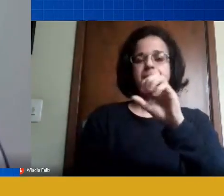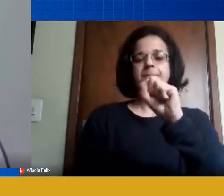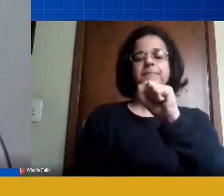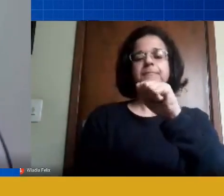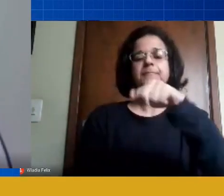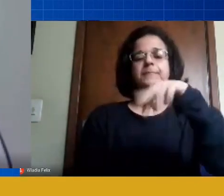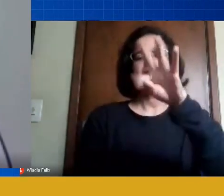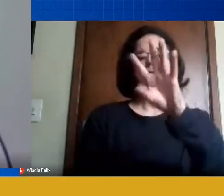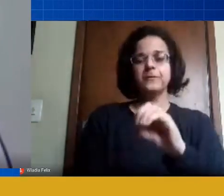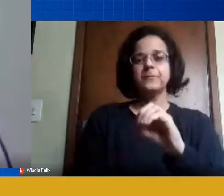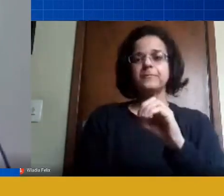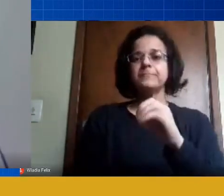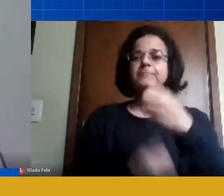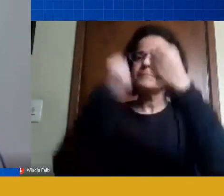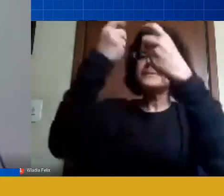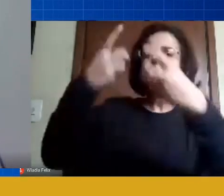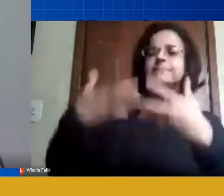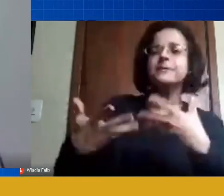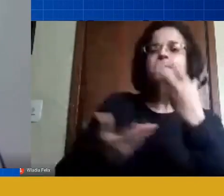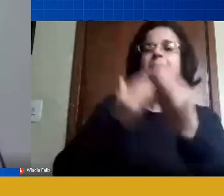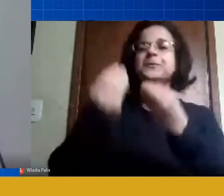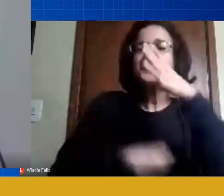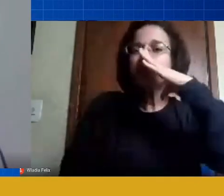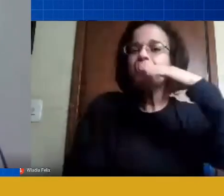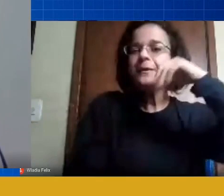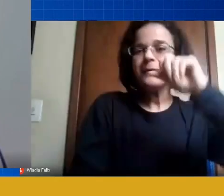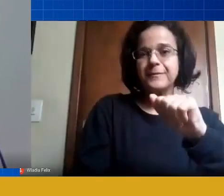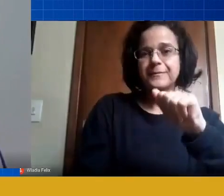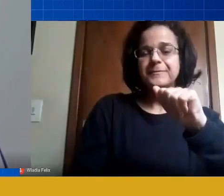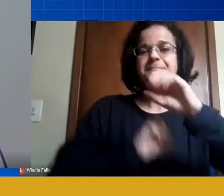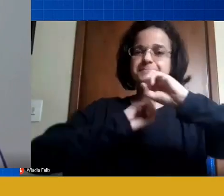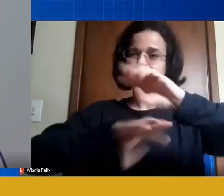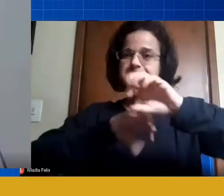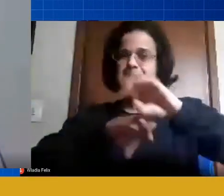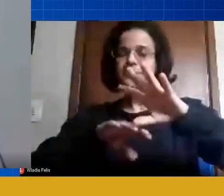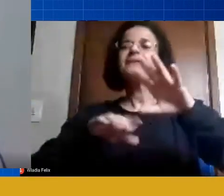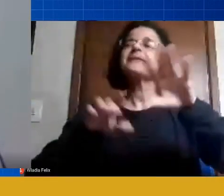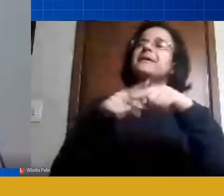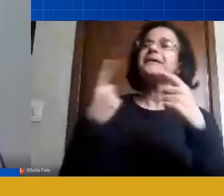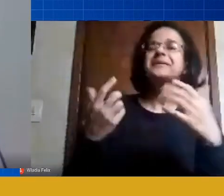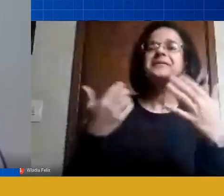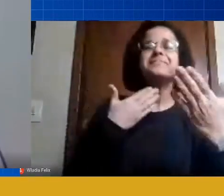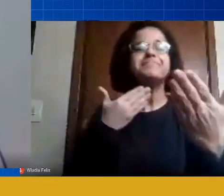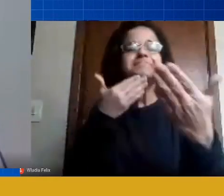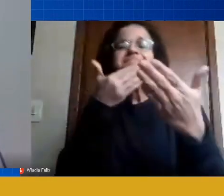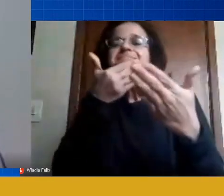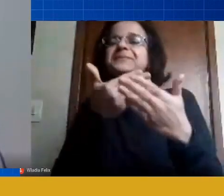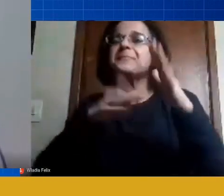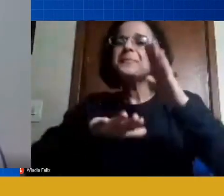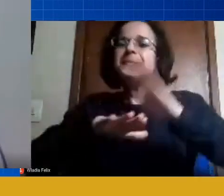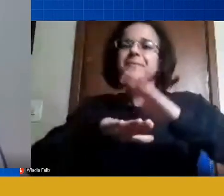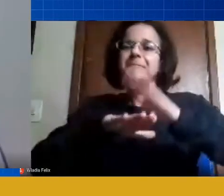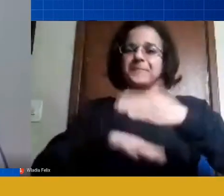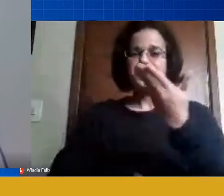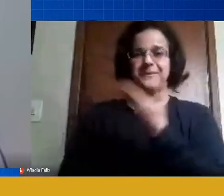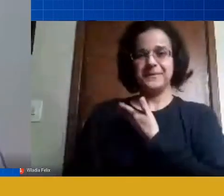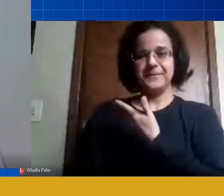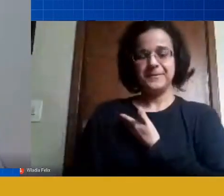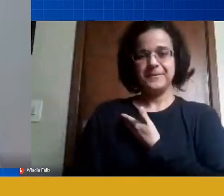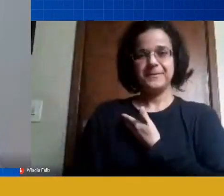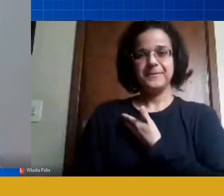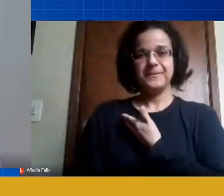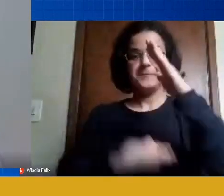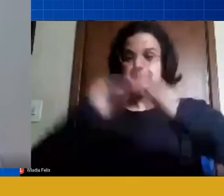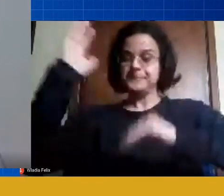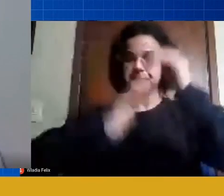e ali a gente se estreitou um pouco na nossa amizade, no nosso relacionamento enquanto profissional da educação, e a gente percebe,